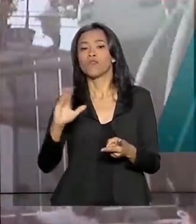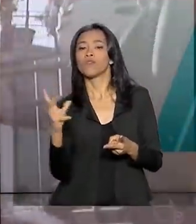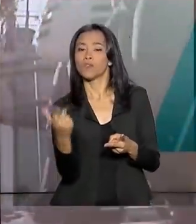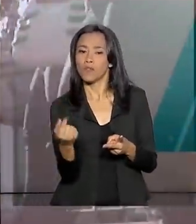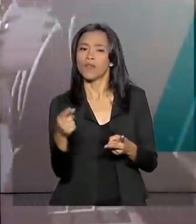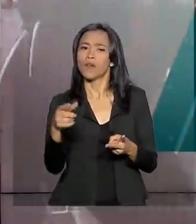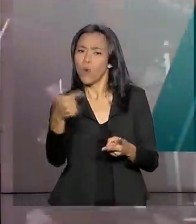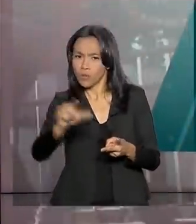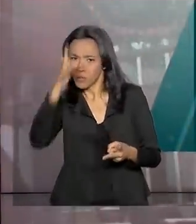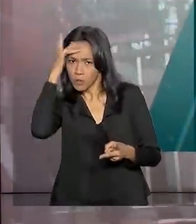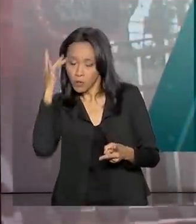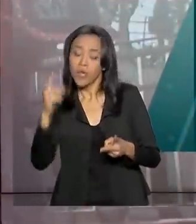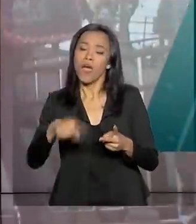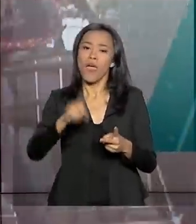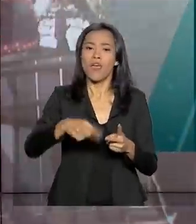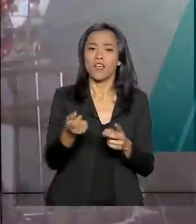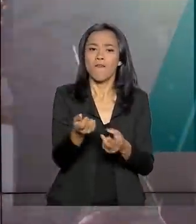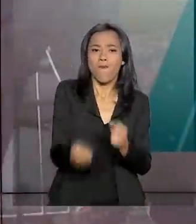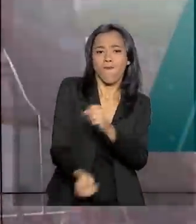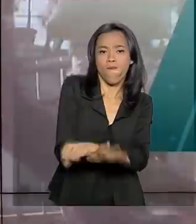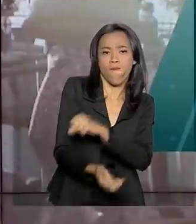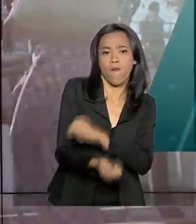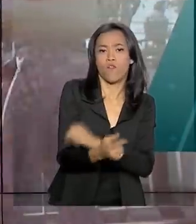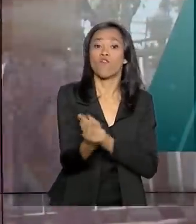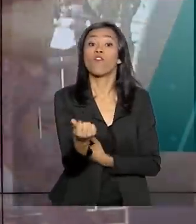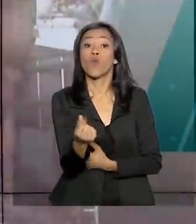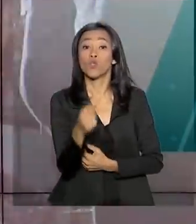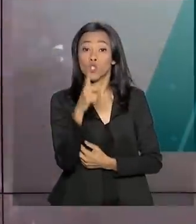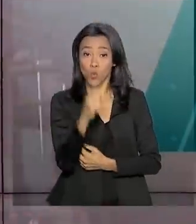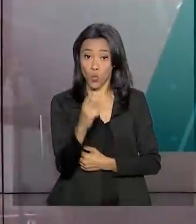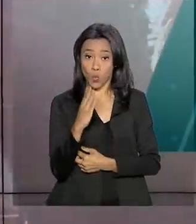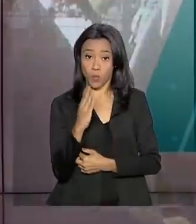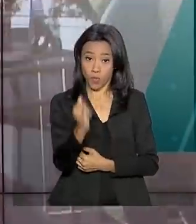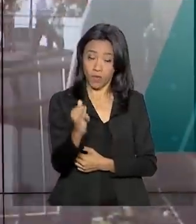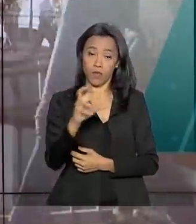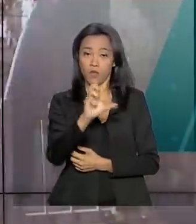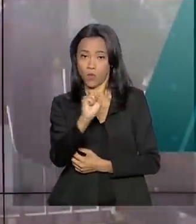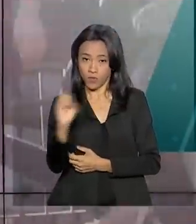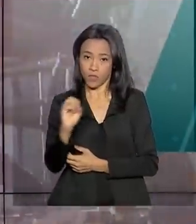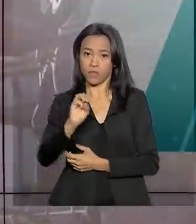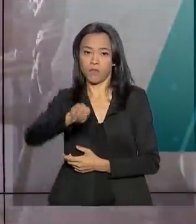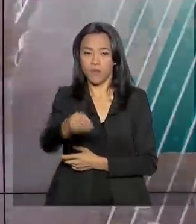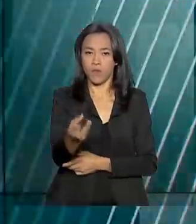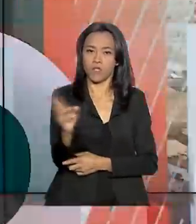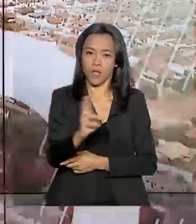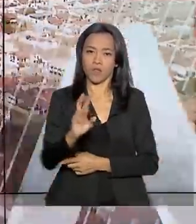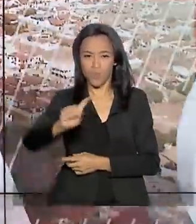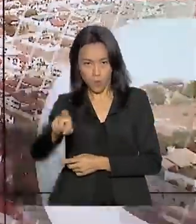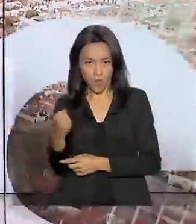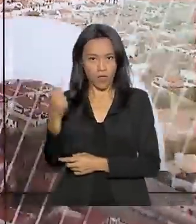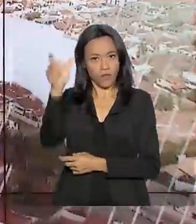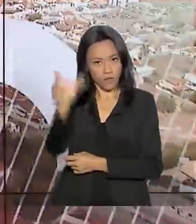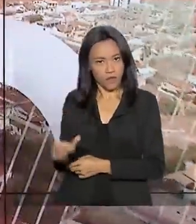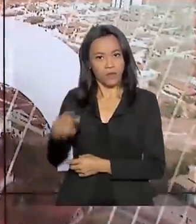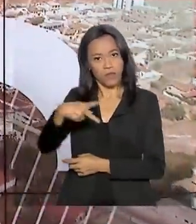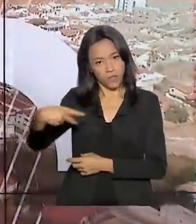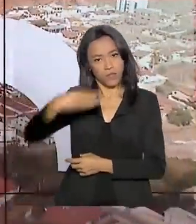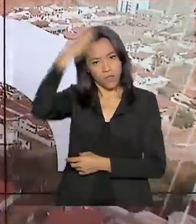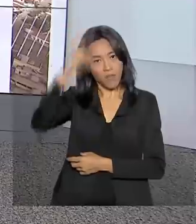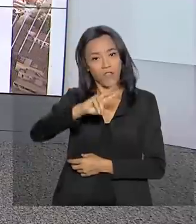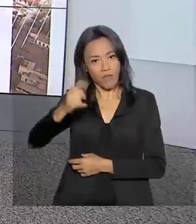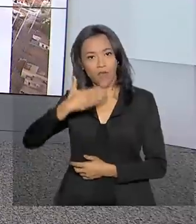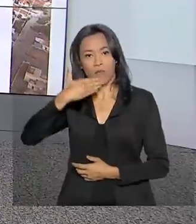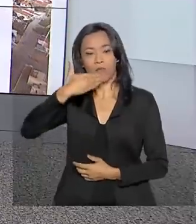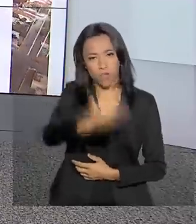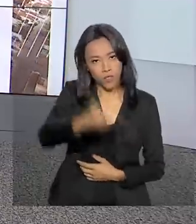organizado e de negociar propina no valor de R 1,8 bilhão. O ex-presidente já disse que vai recorrer da decisão.